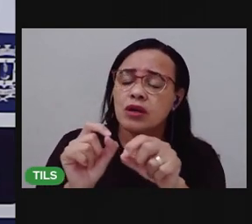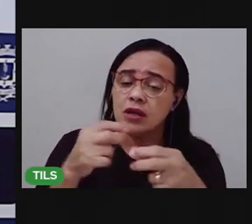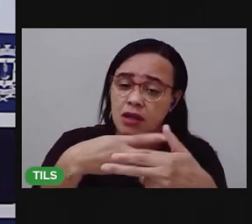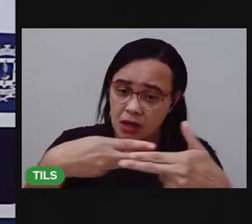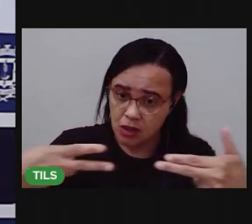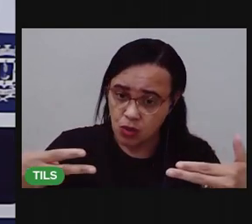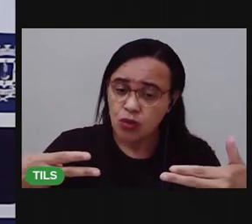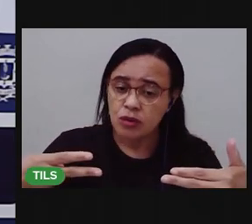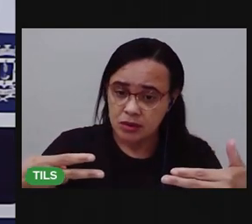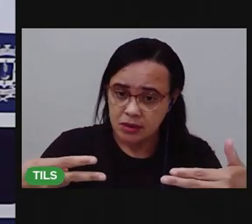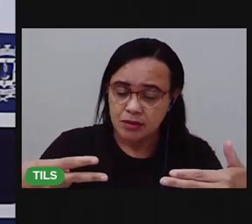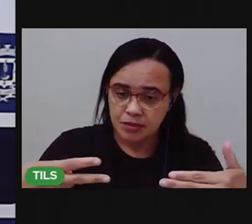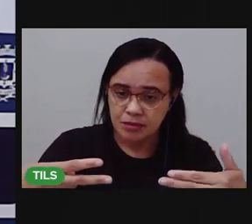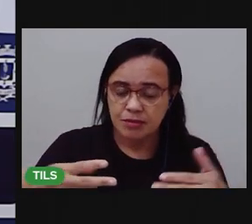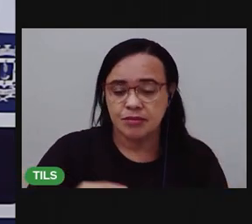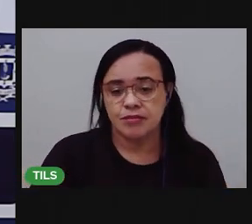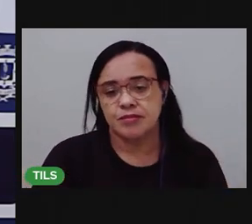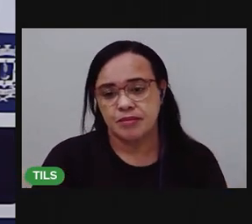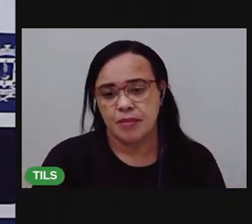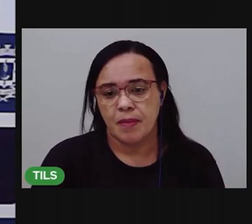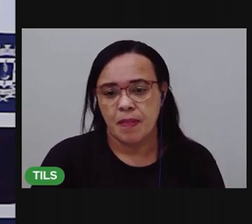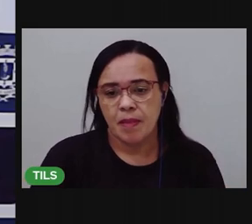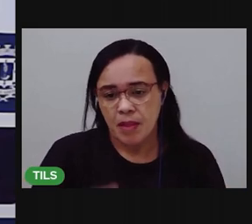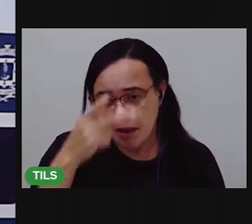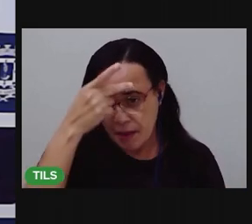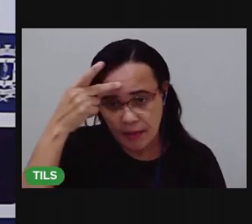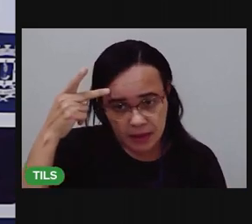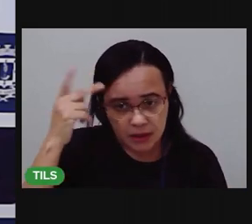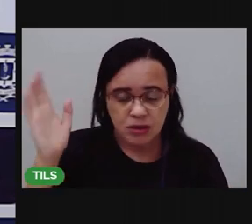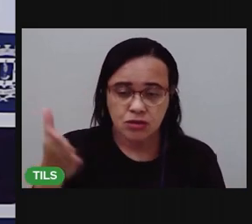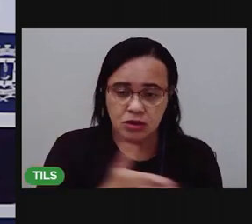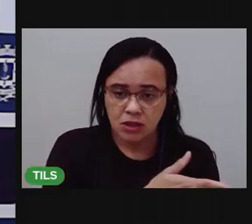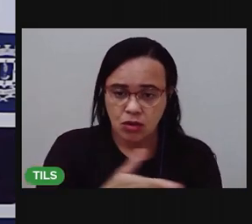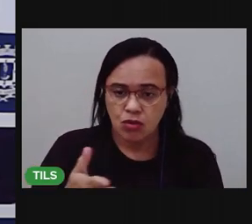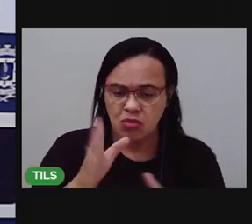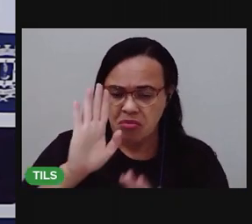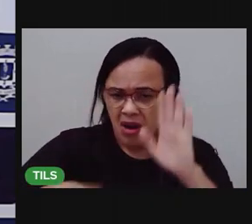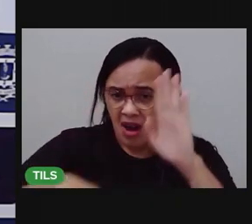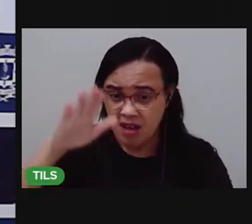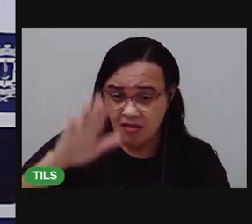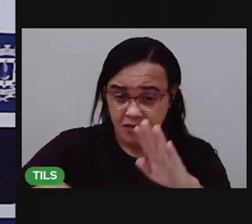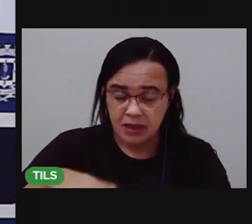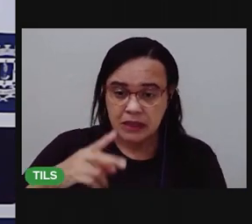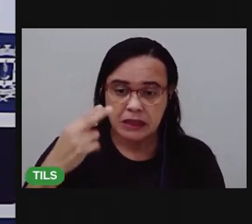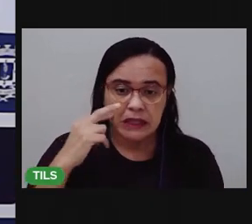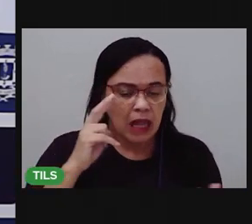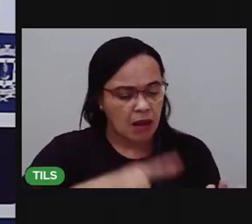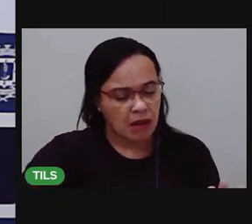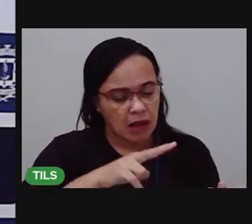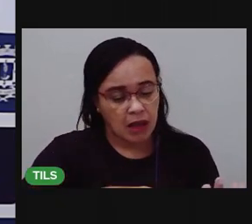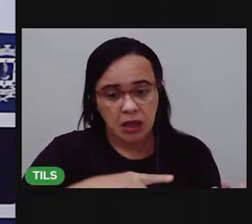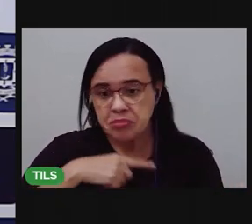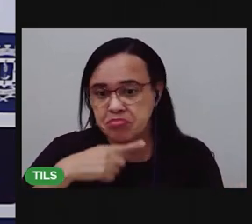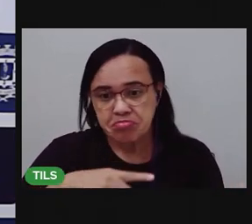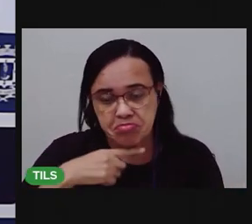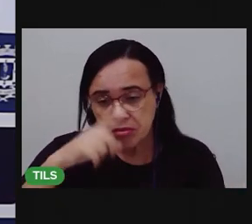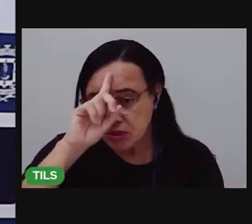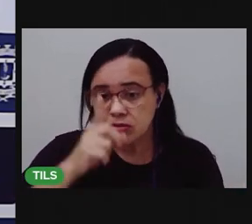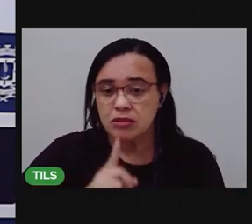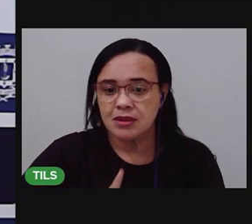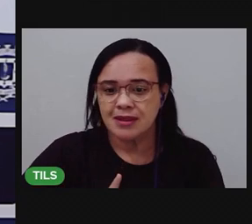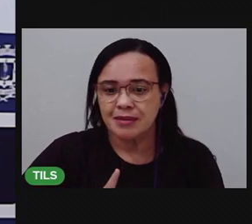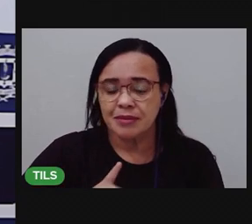Então, muitas pessoas que, embora não saibam a ler, conseguem identificar que produto é aquele,